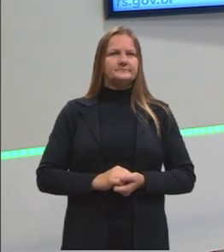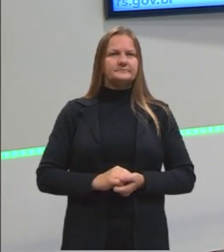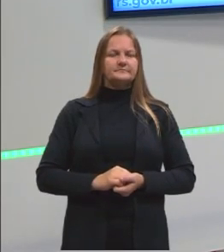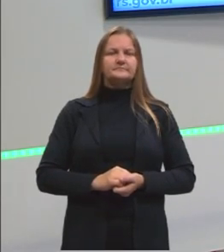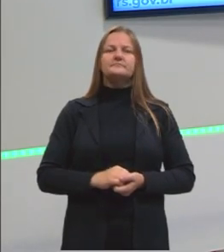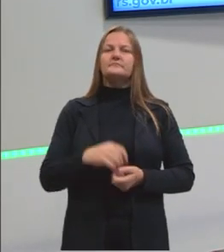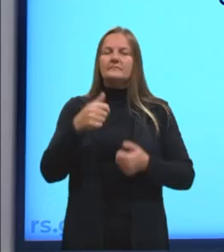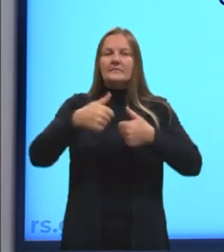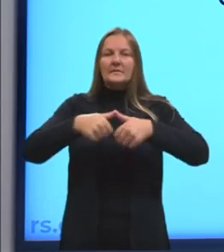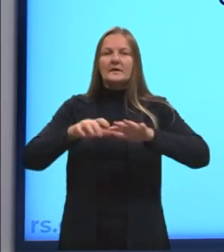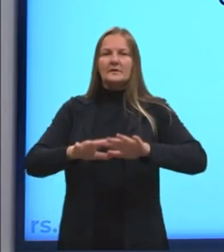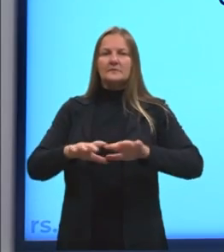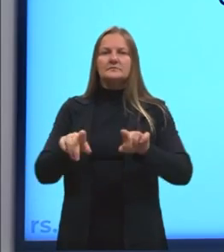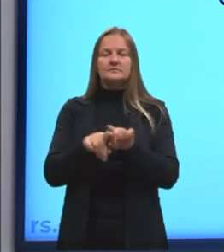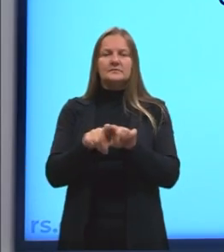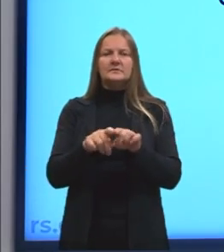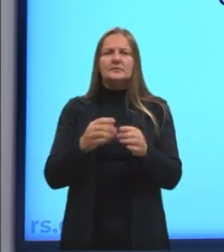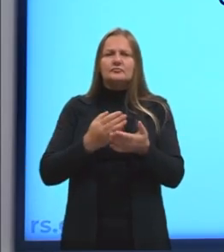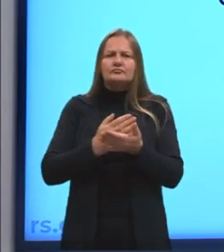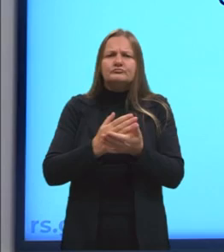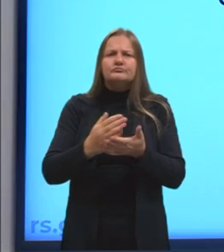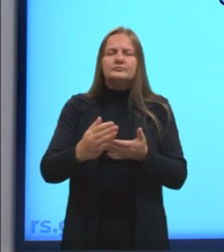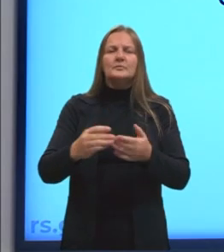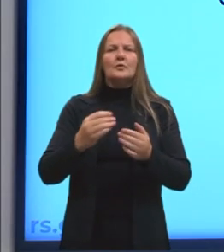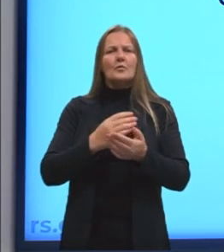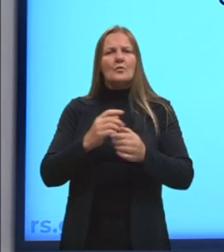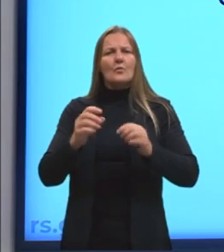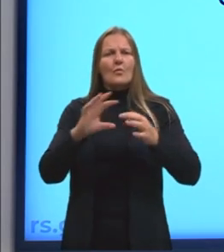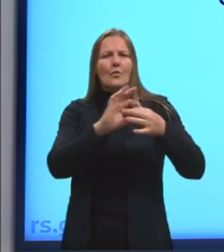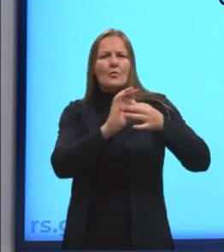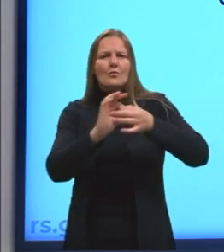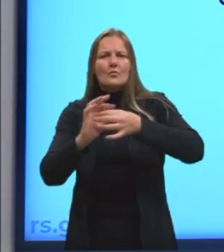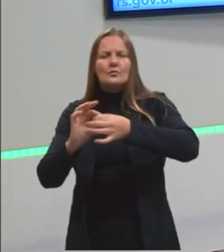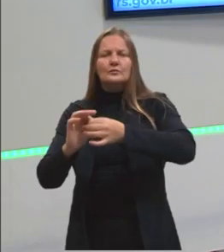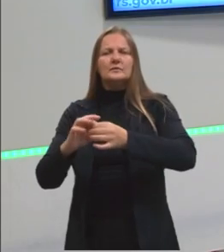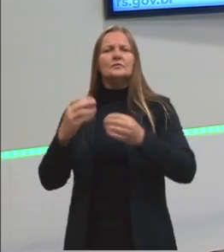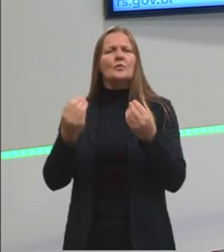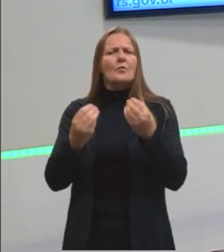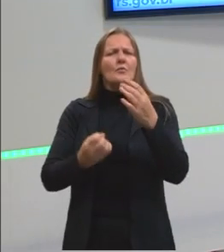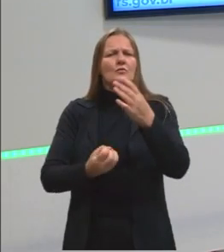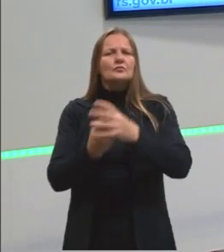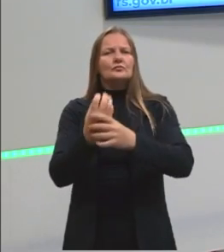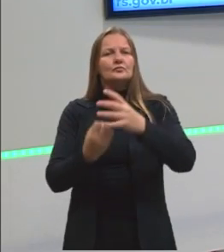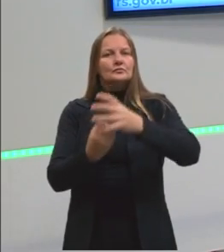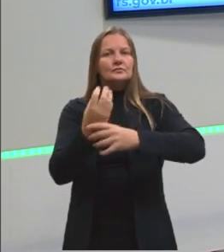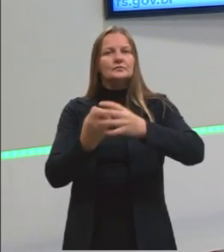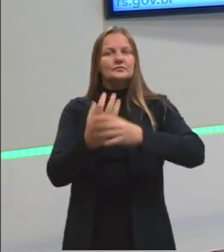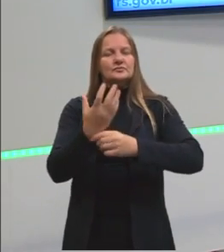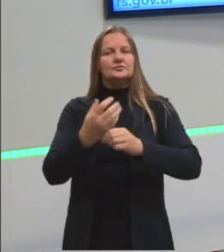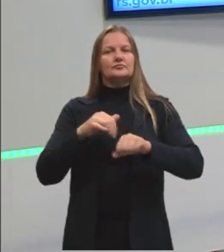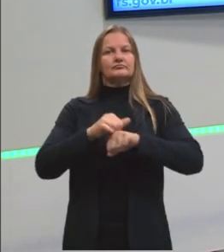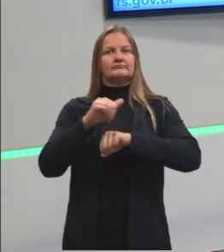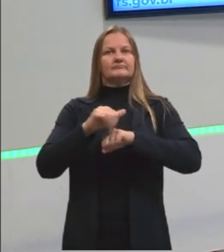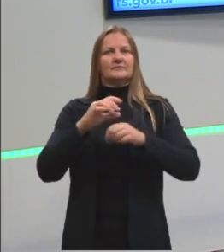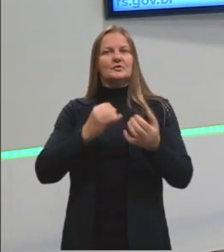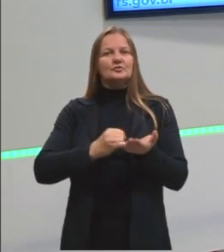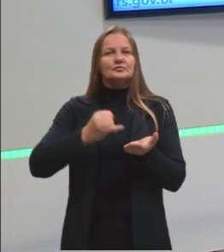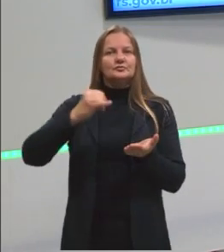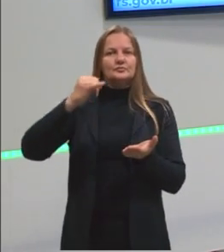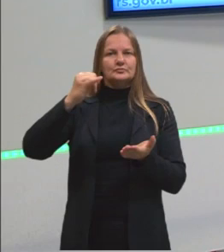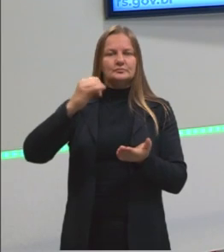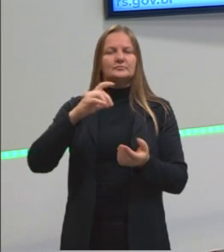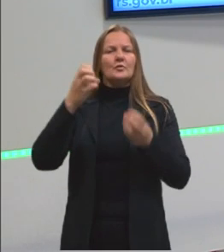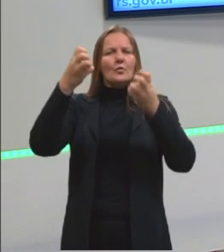Aqui nós vamos, então, entrar, de fato, nesse contexto, como é que foi surgindo, de fato, a ideia de juros.